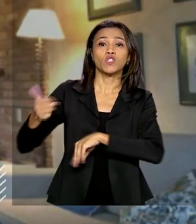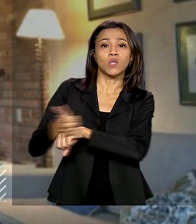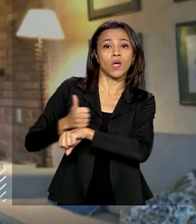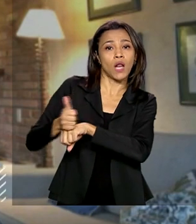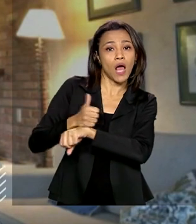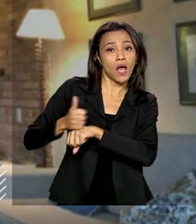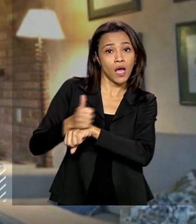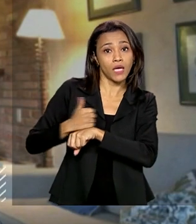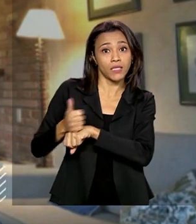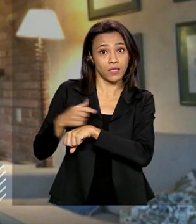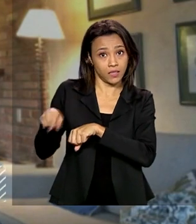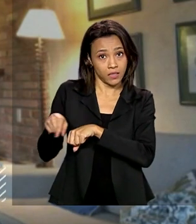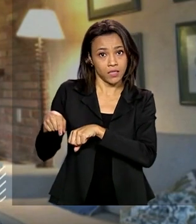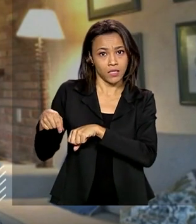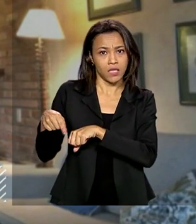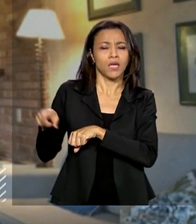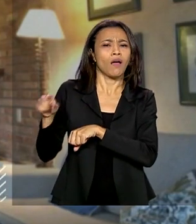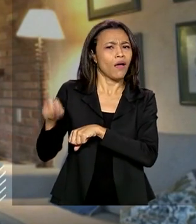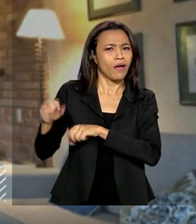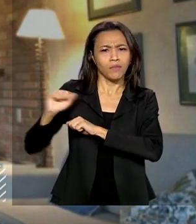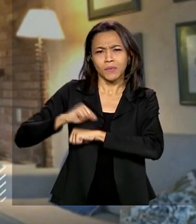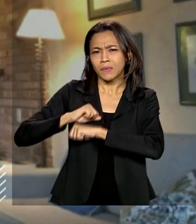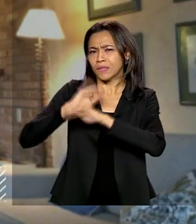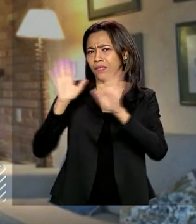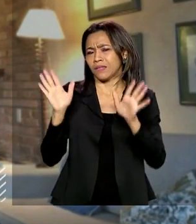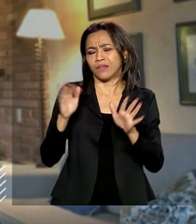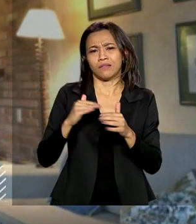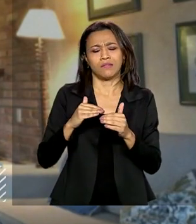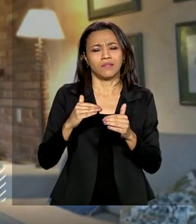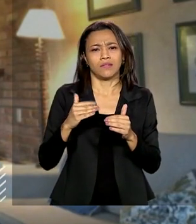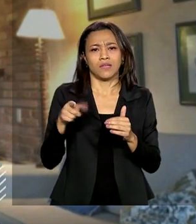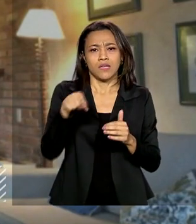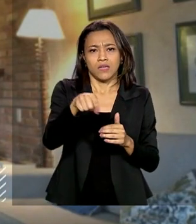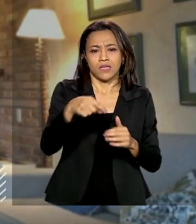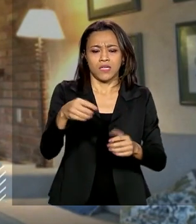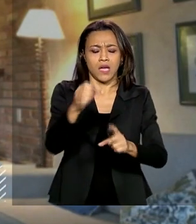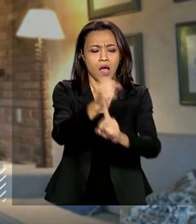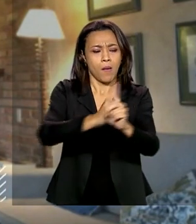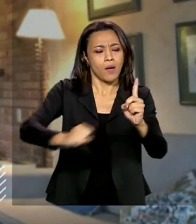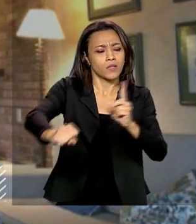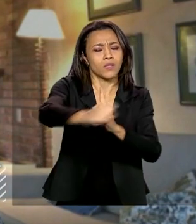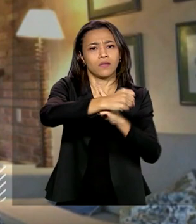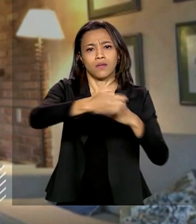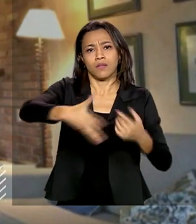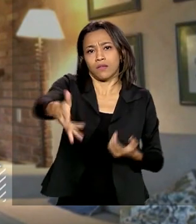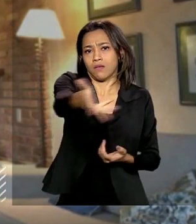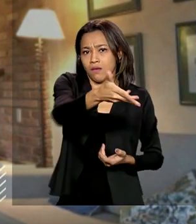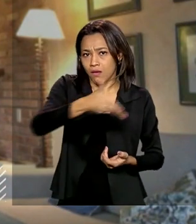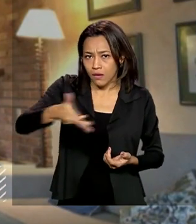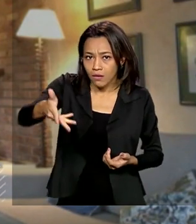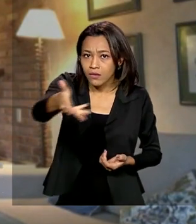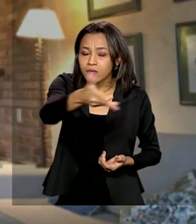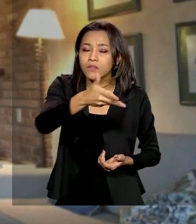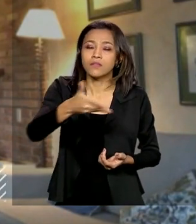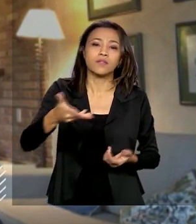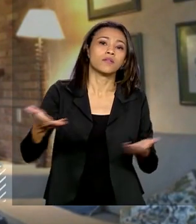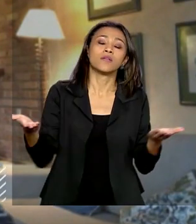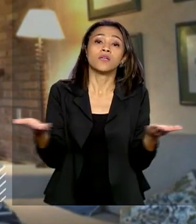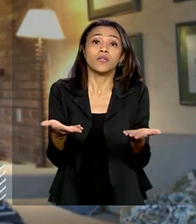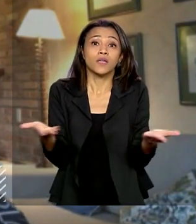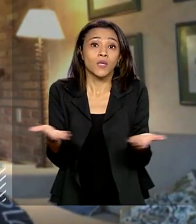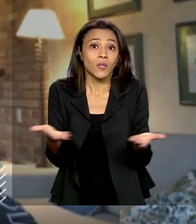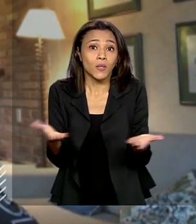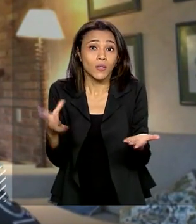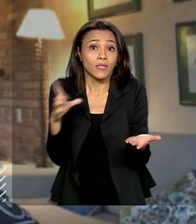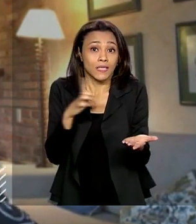ininteligível para a maioria da população. E a população, que hoje tem um agravante